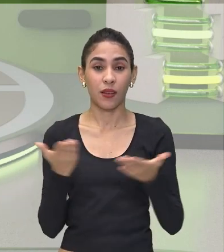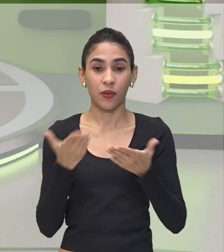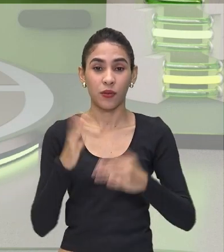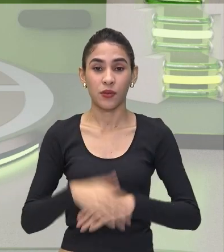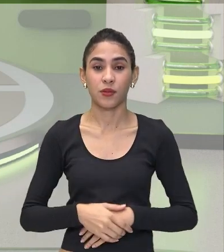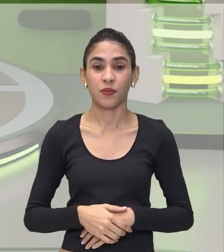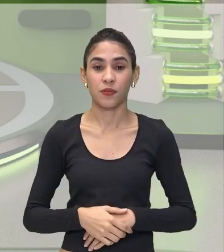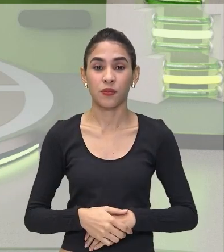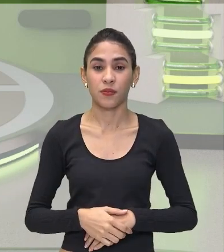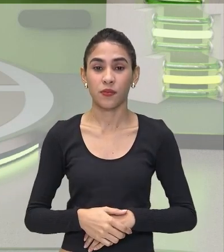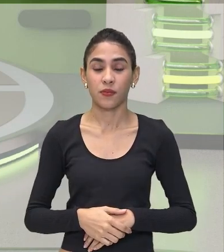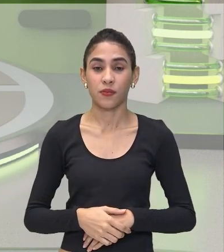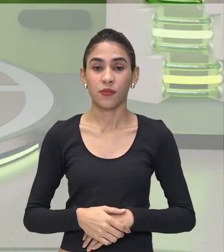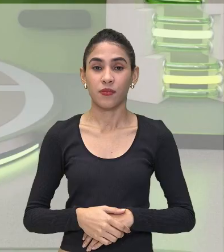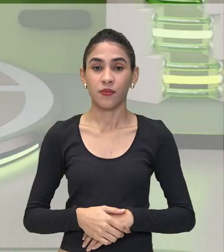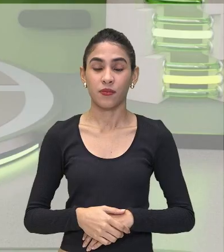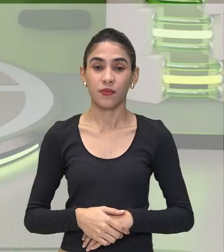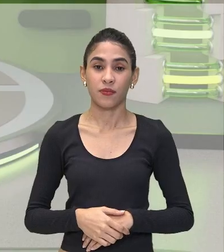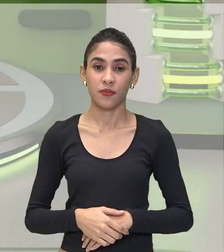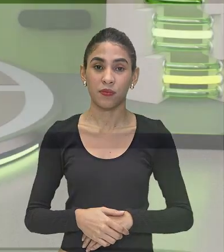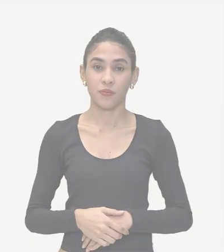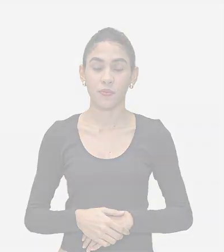aula De revisão